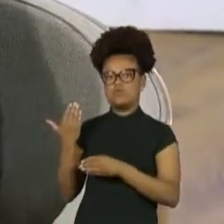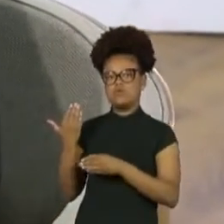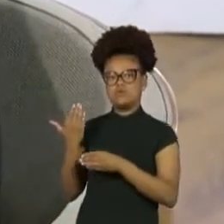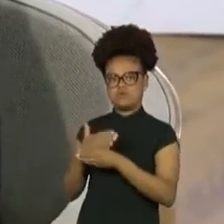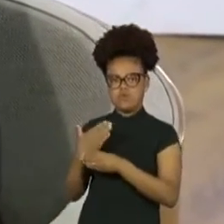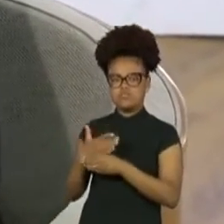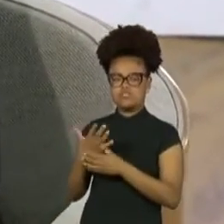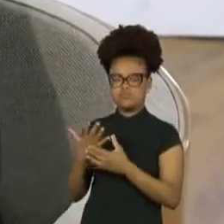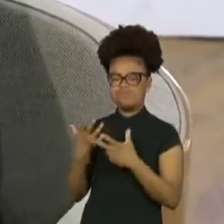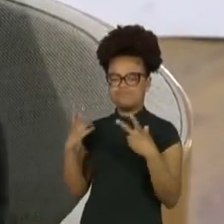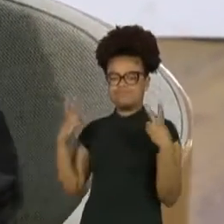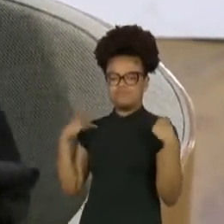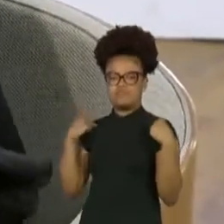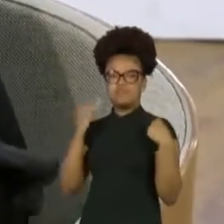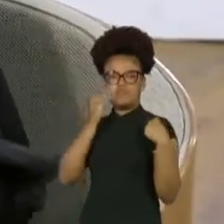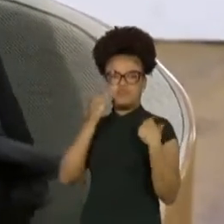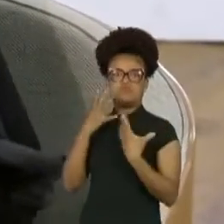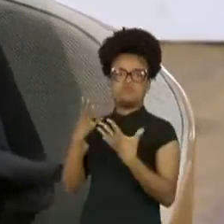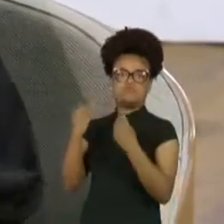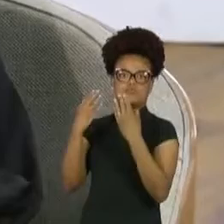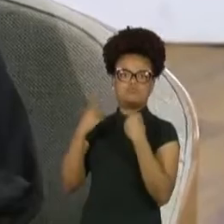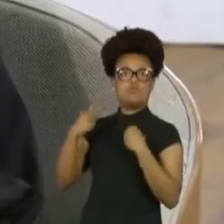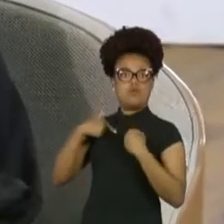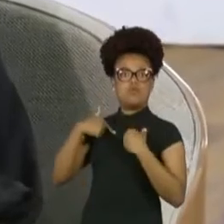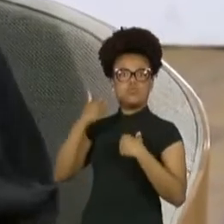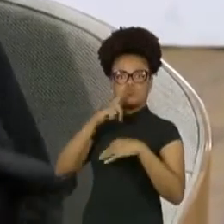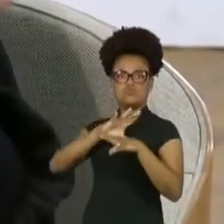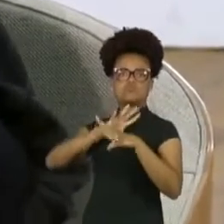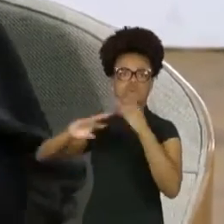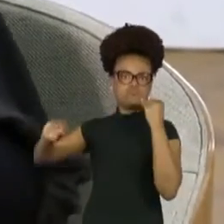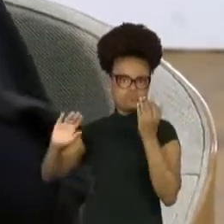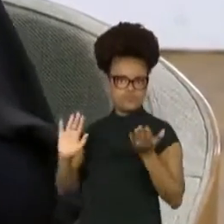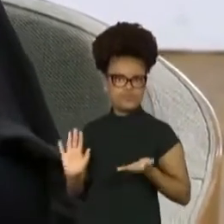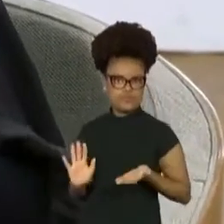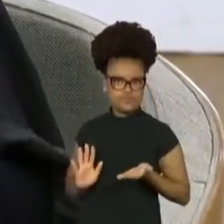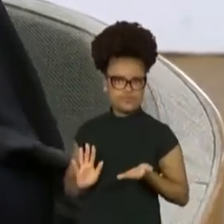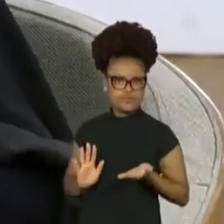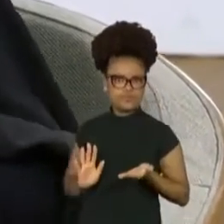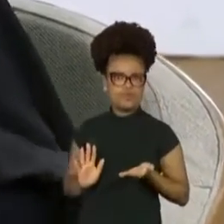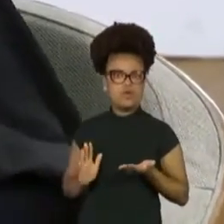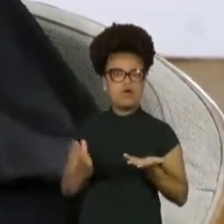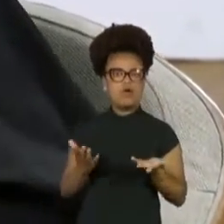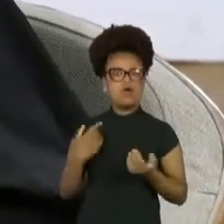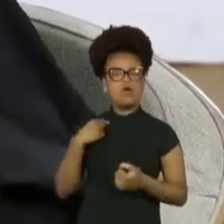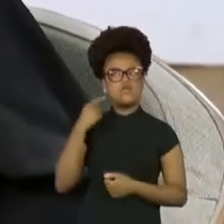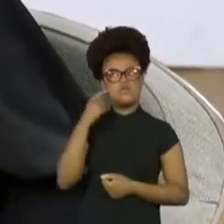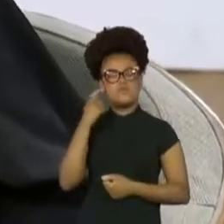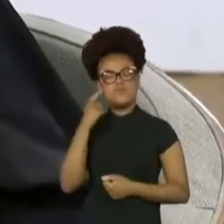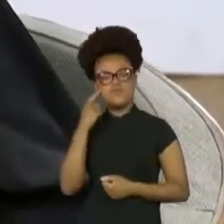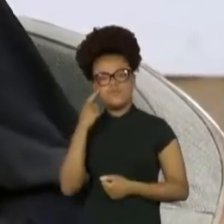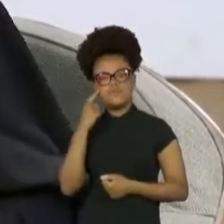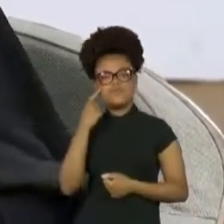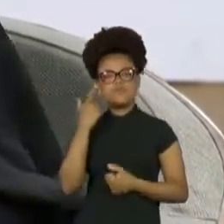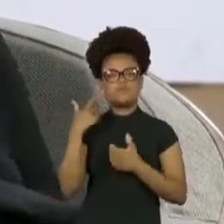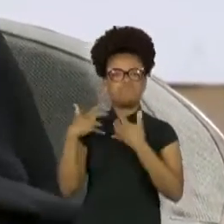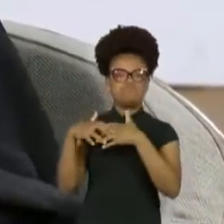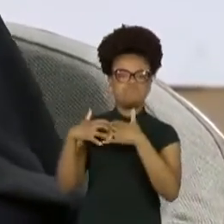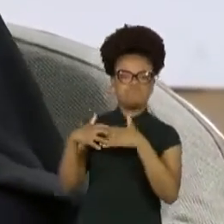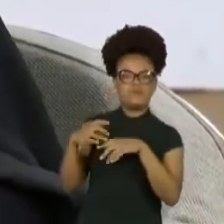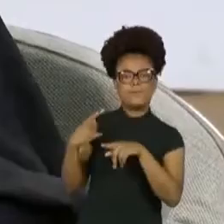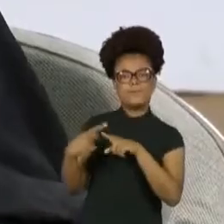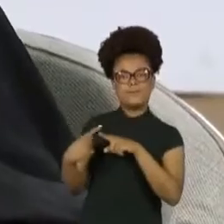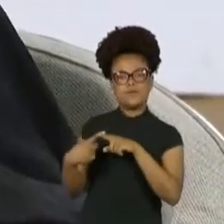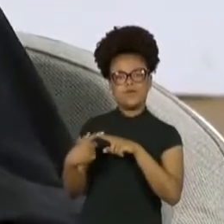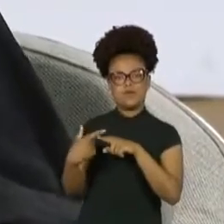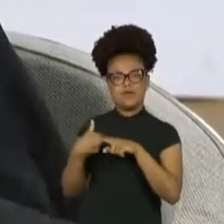no final das contas, eu tive que repensar, porque realmente eu estava com uma mini saia e